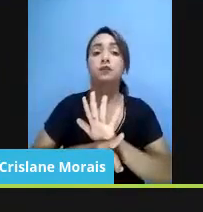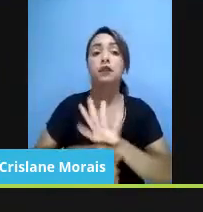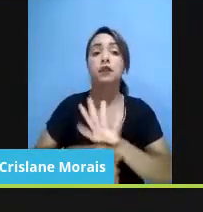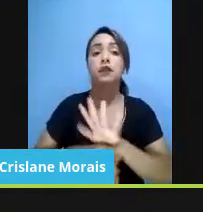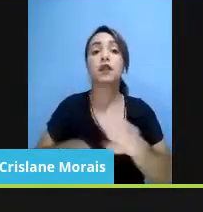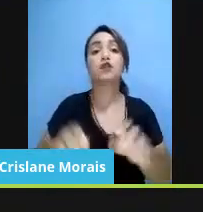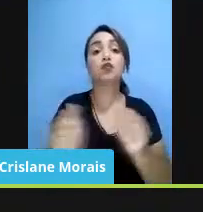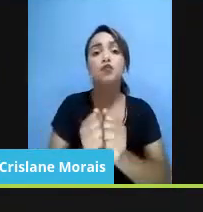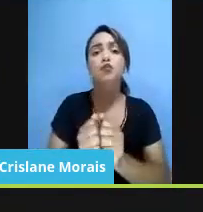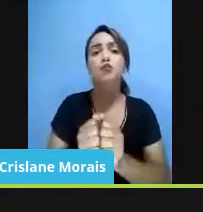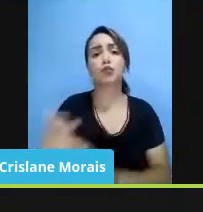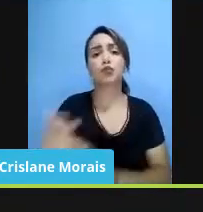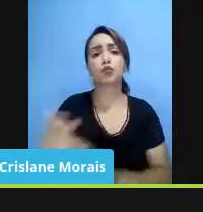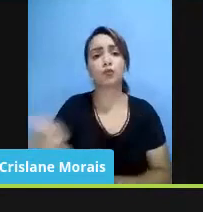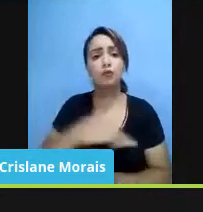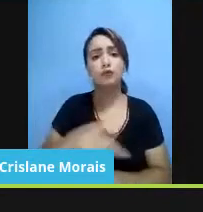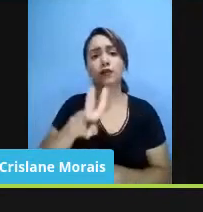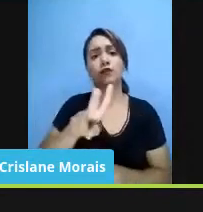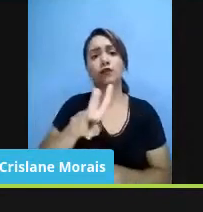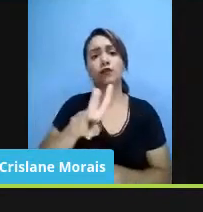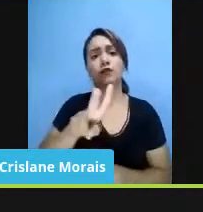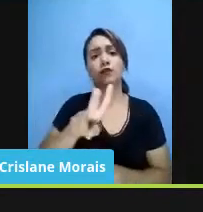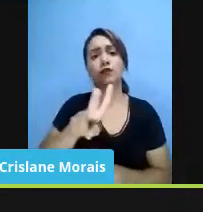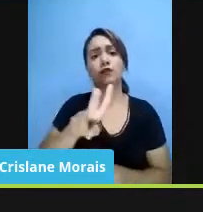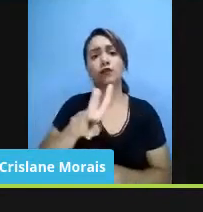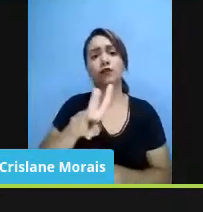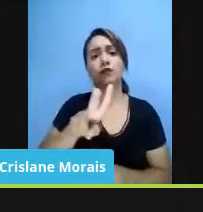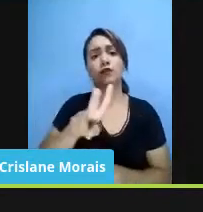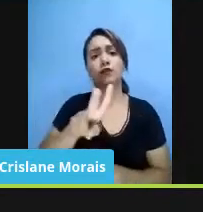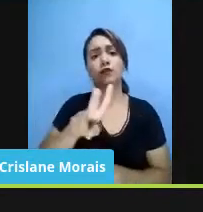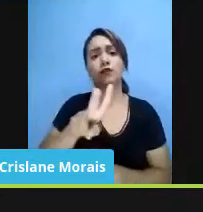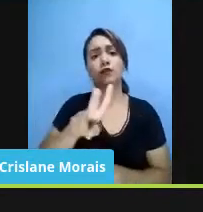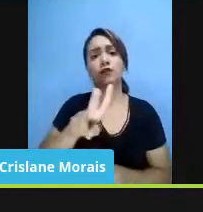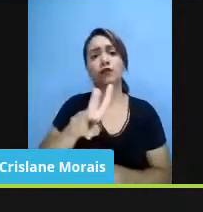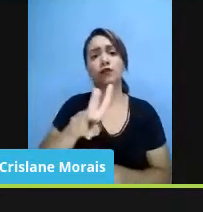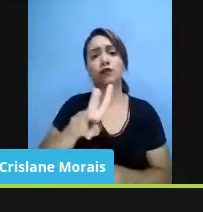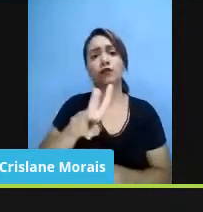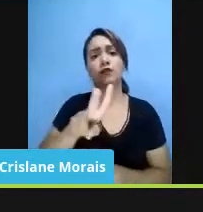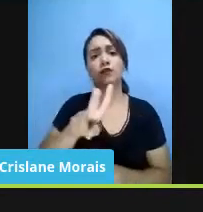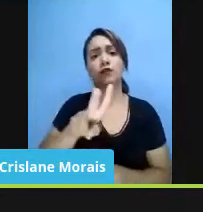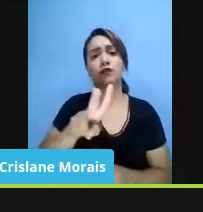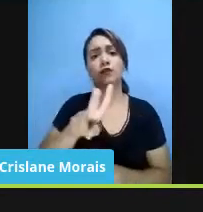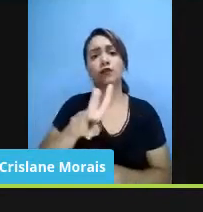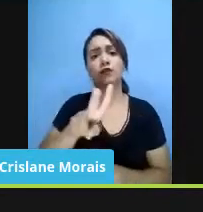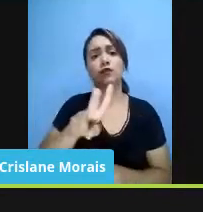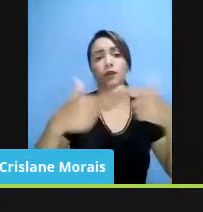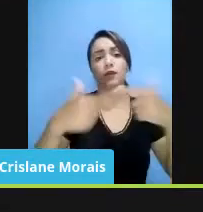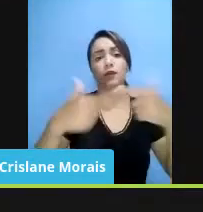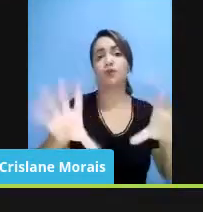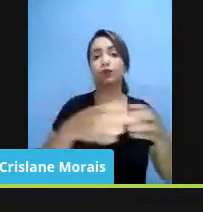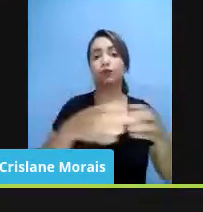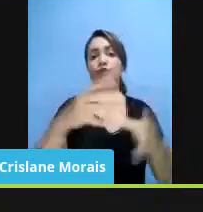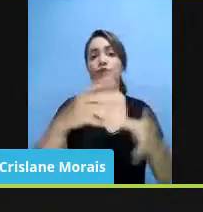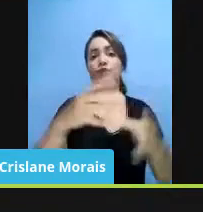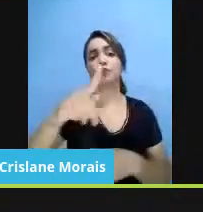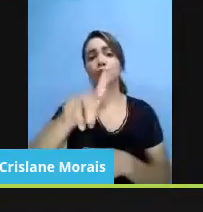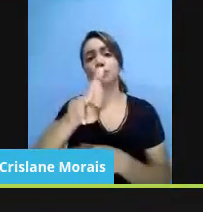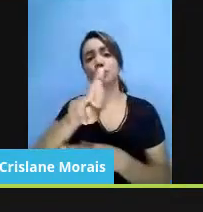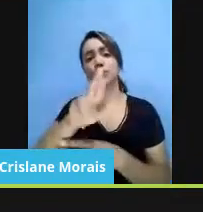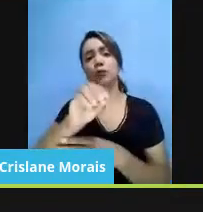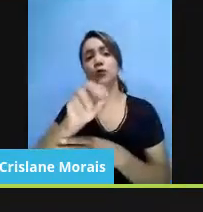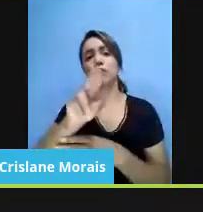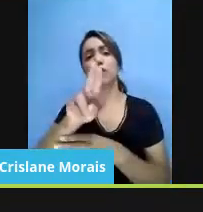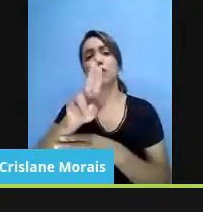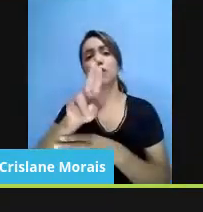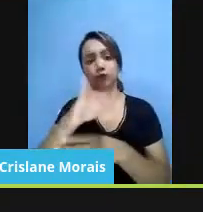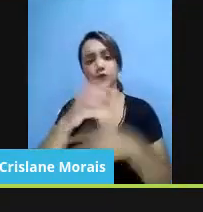é professor de direito, mas também foi do Conselho Nacional do ProUni, que infelizmente acabou, então ele vai falar muito sobre o ProUni